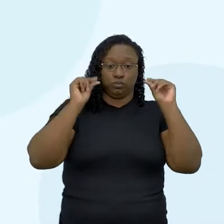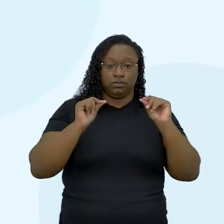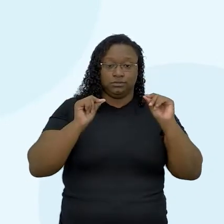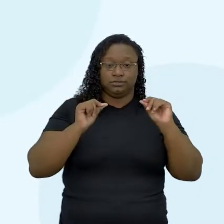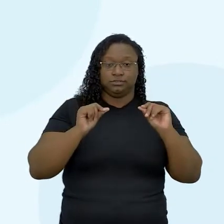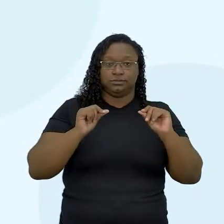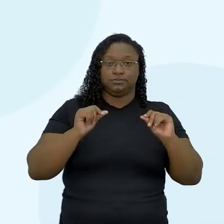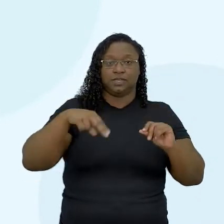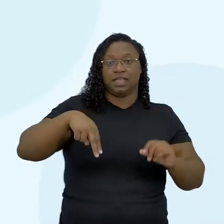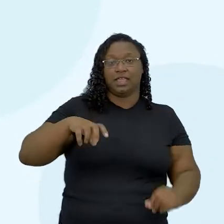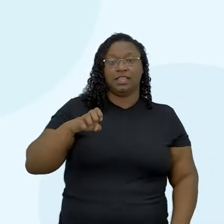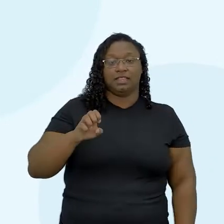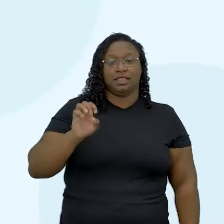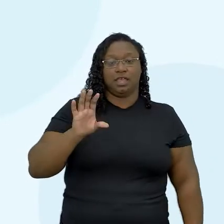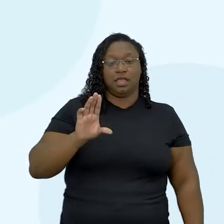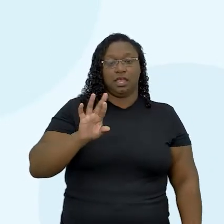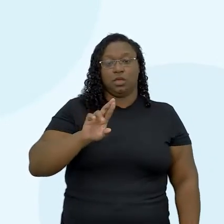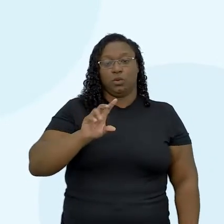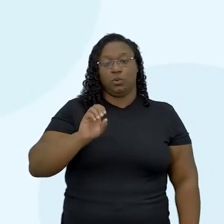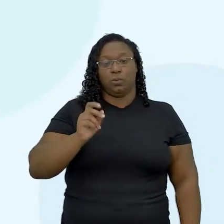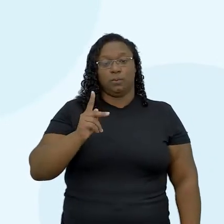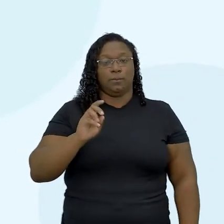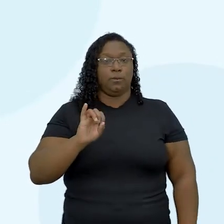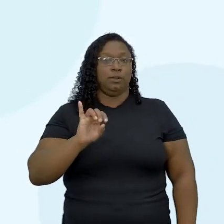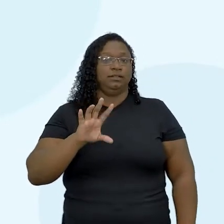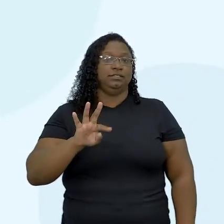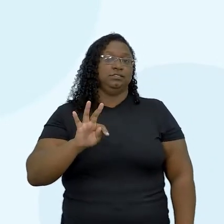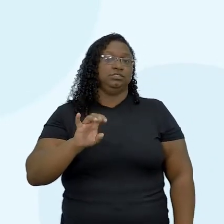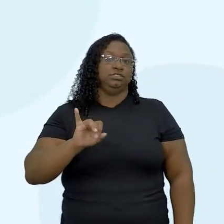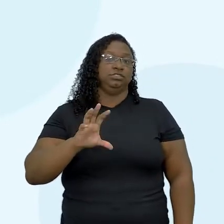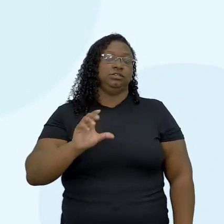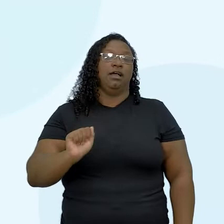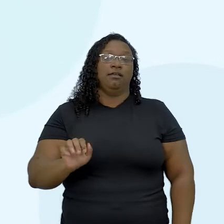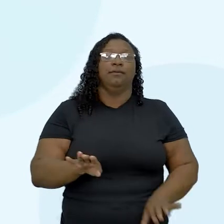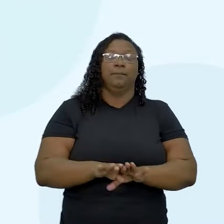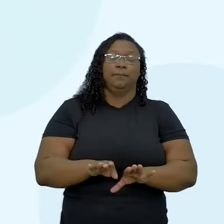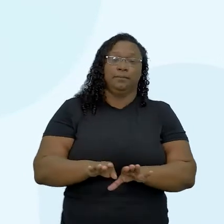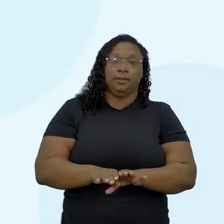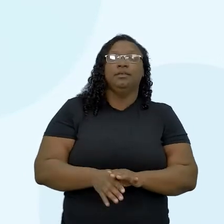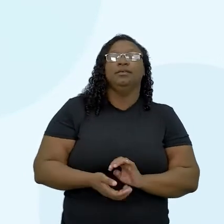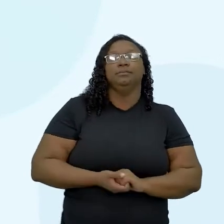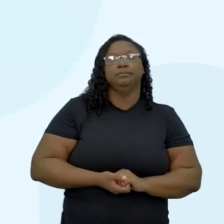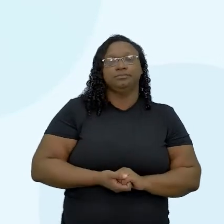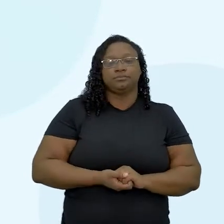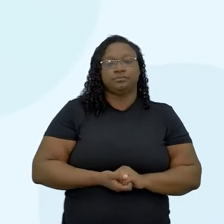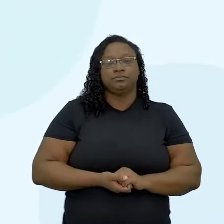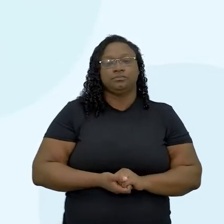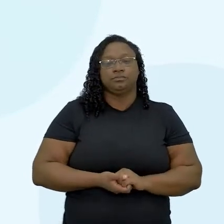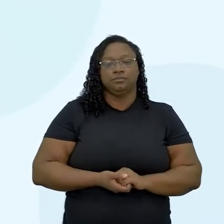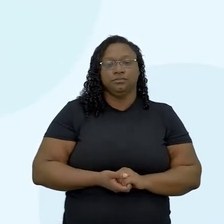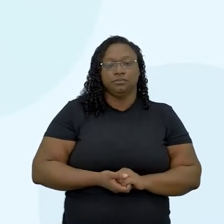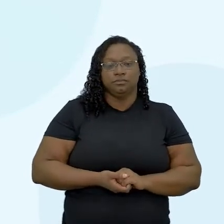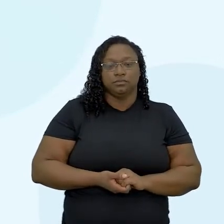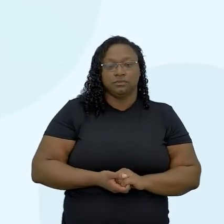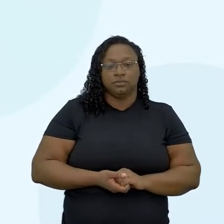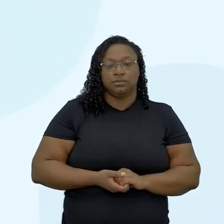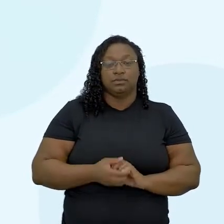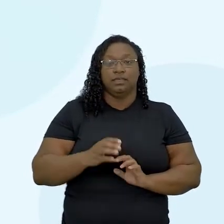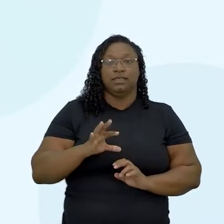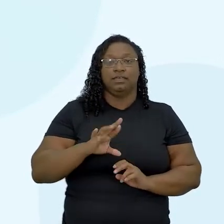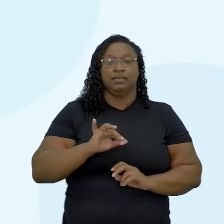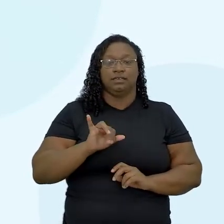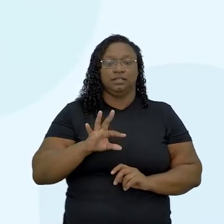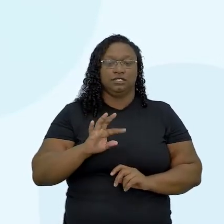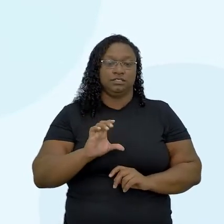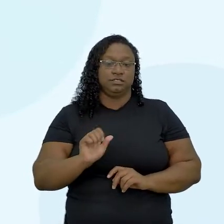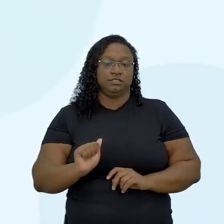Necropolítica, esse livro sobre o qual a gente vai conversar um pouco melhor na aula de hoje. A Crítica da